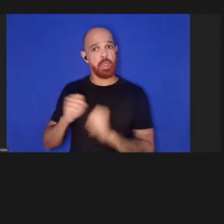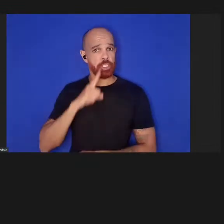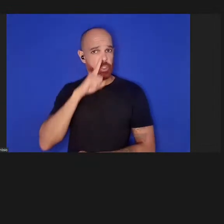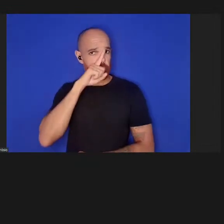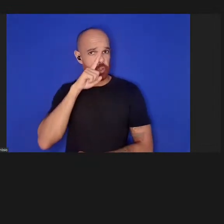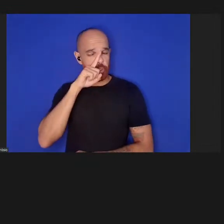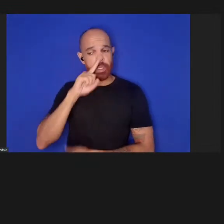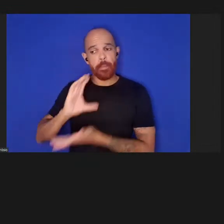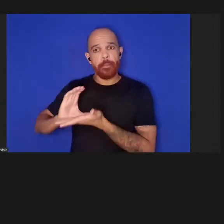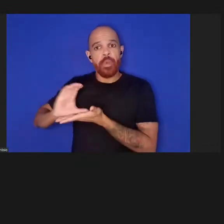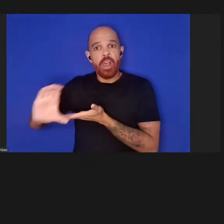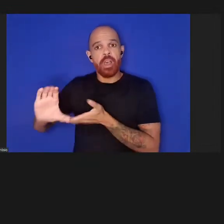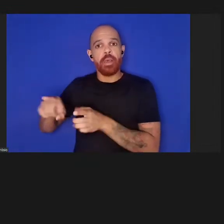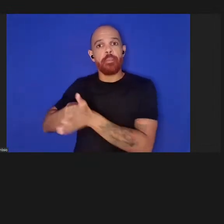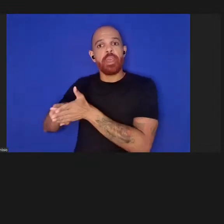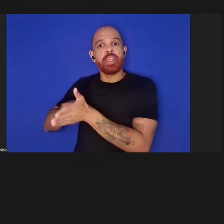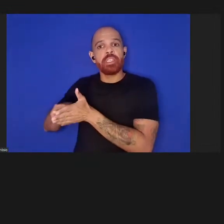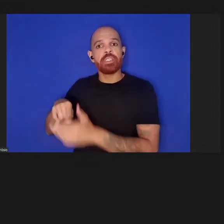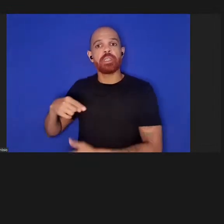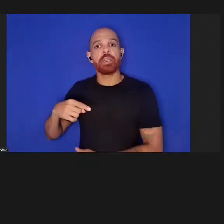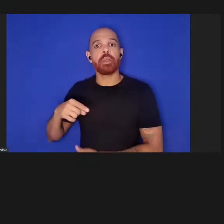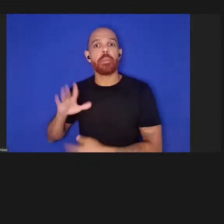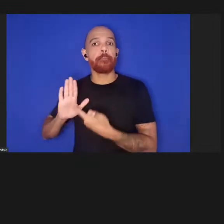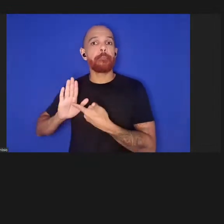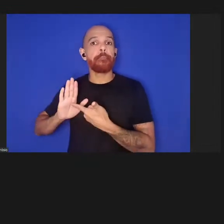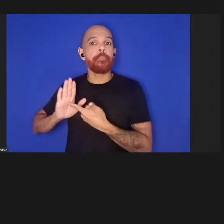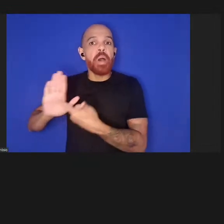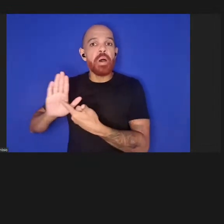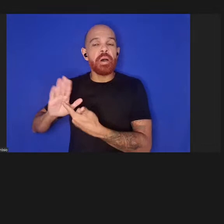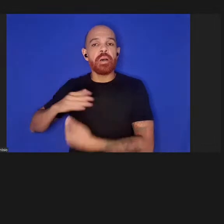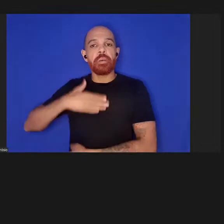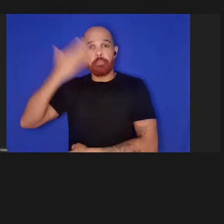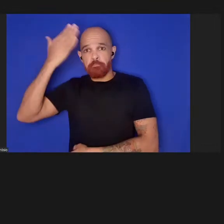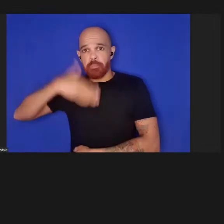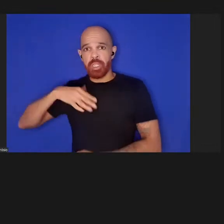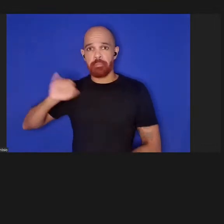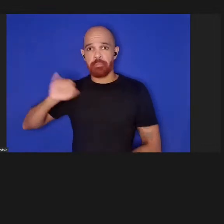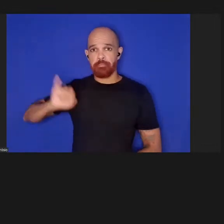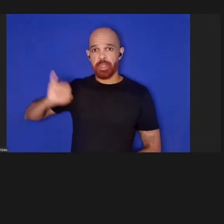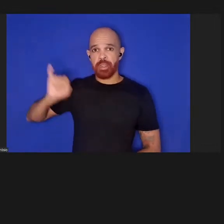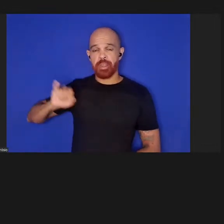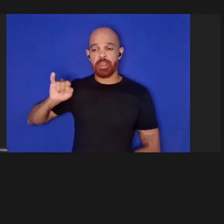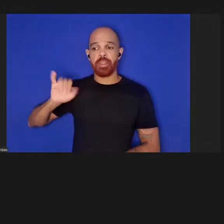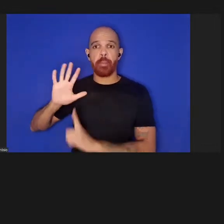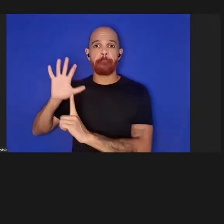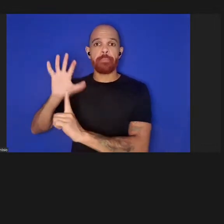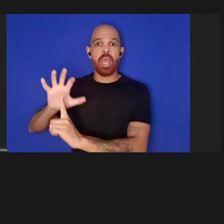que mostrem relevância e impacto social.